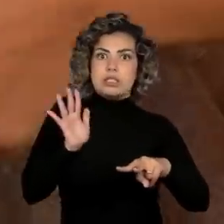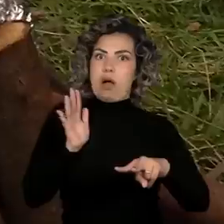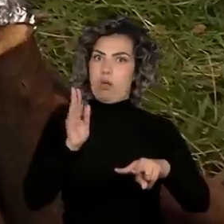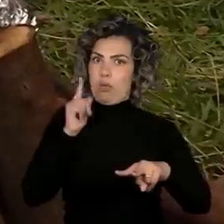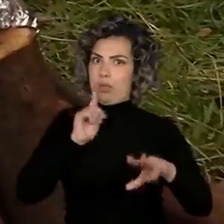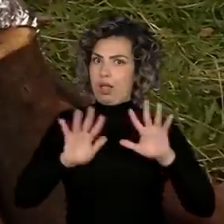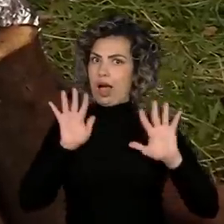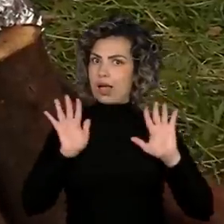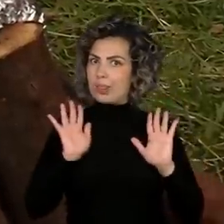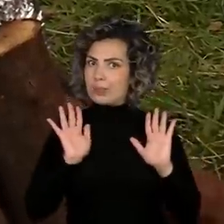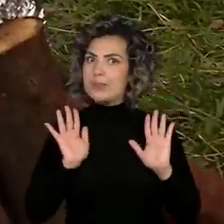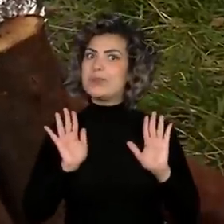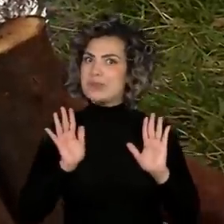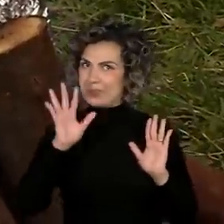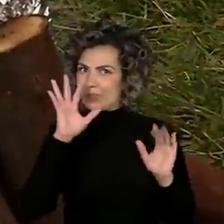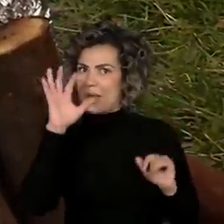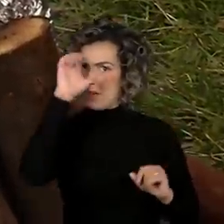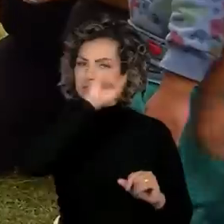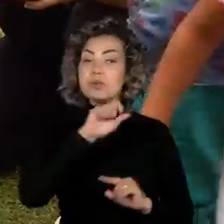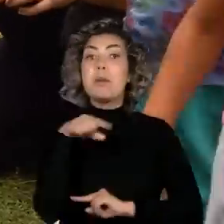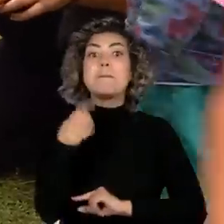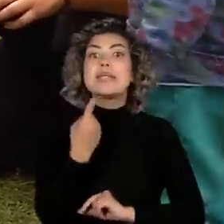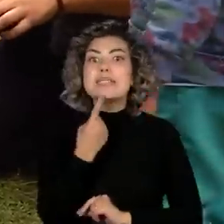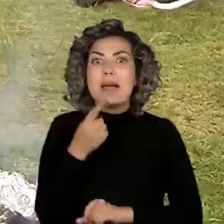Depois, assam as batatas.